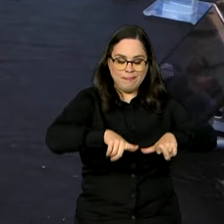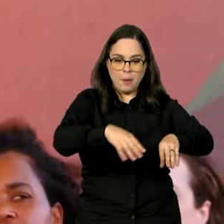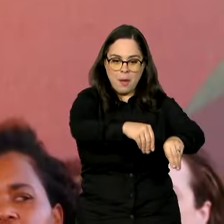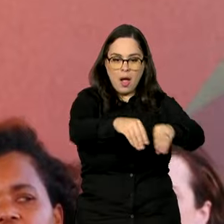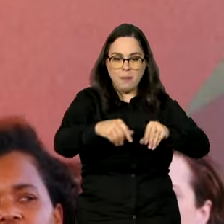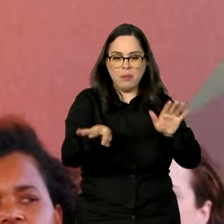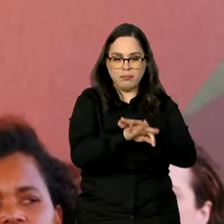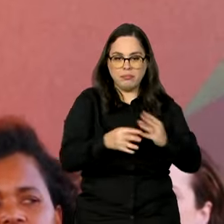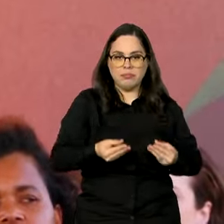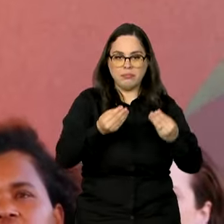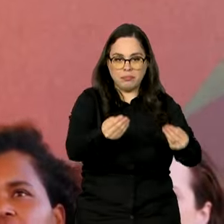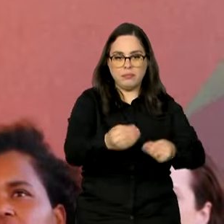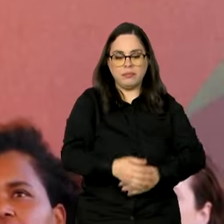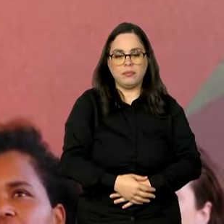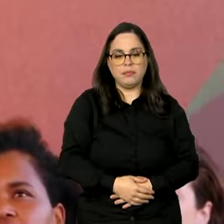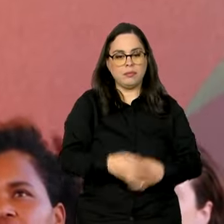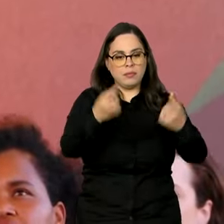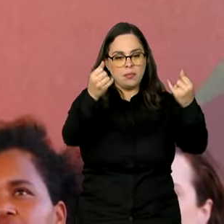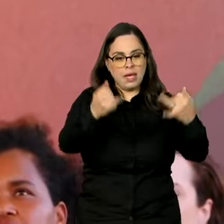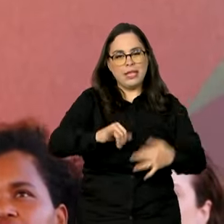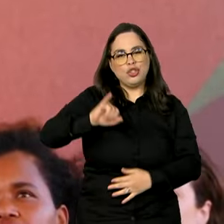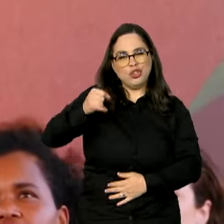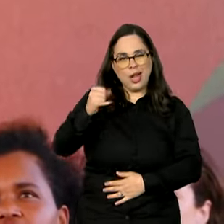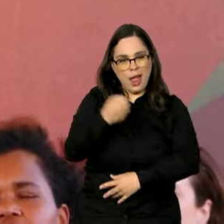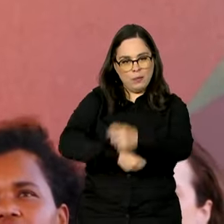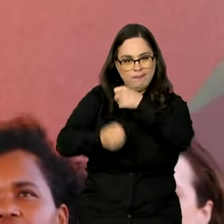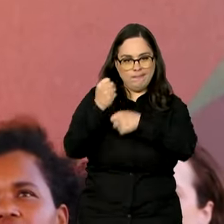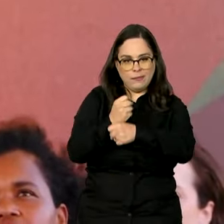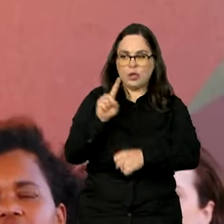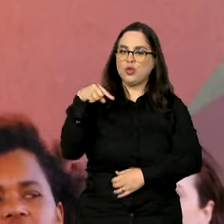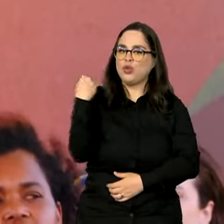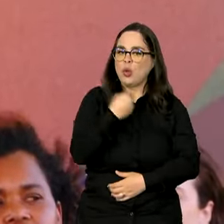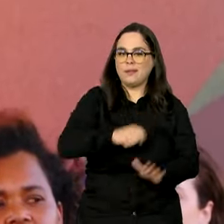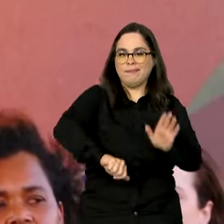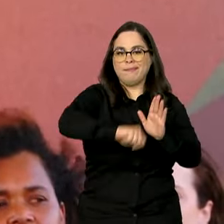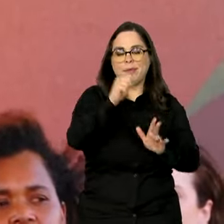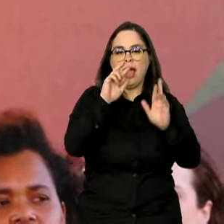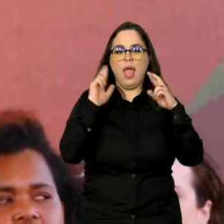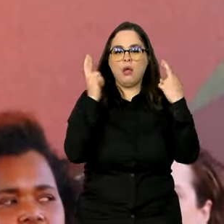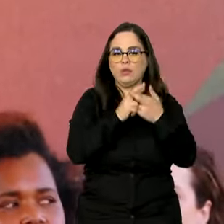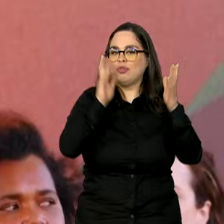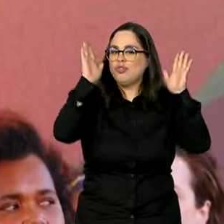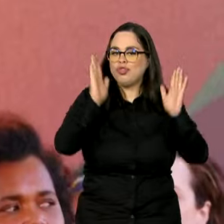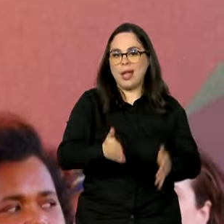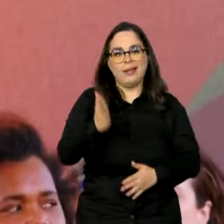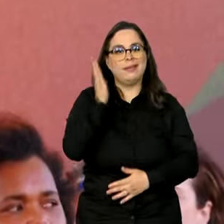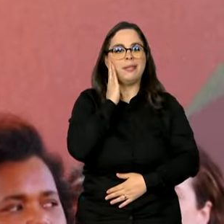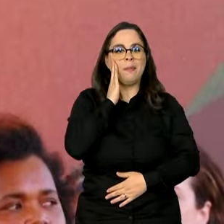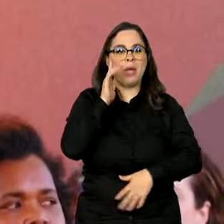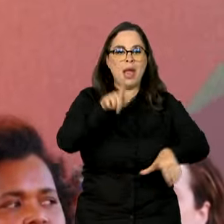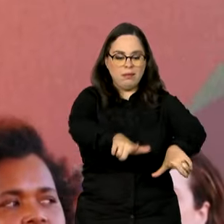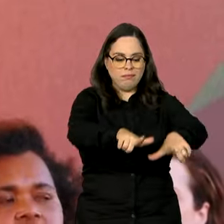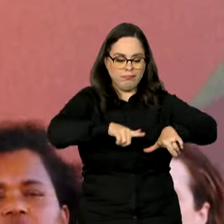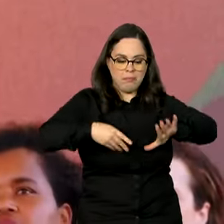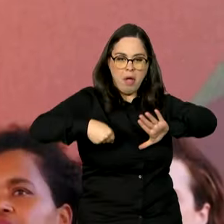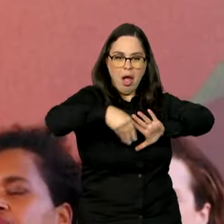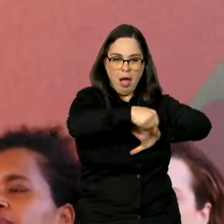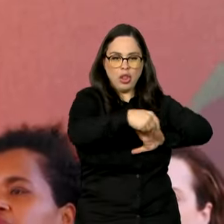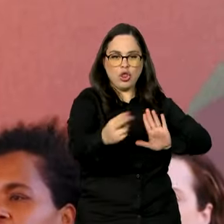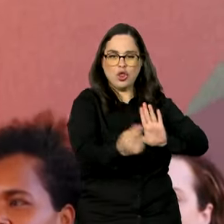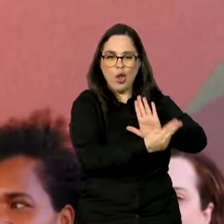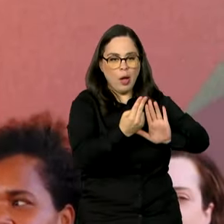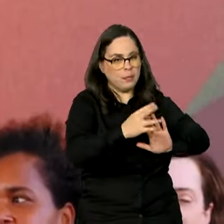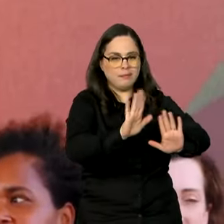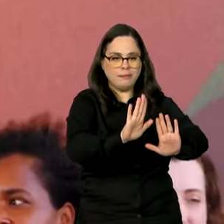janeiro do ano passado, quando foi a nossa primeira reunião, a gente sabia que era mais do que titular, era trazer sonhos,